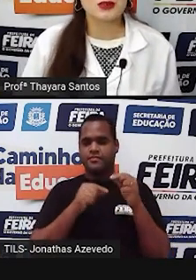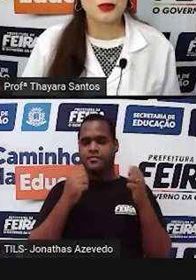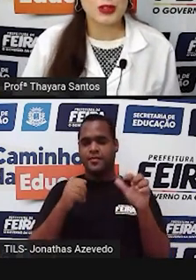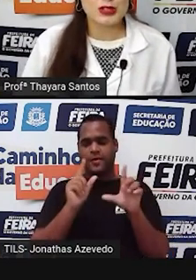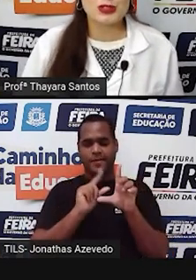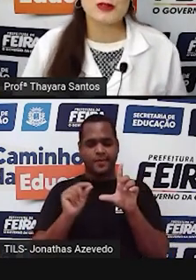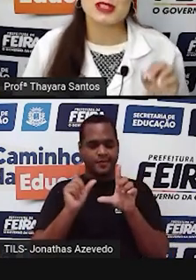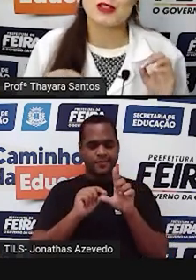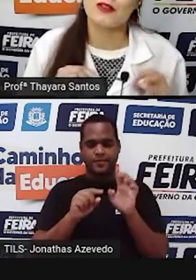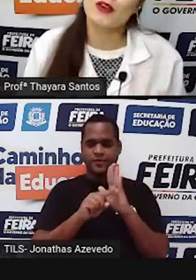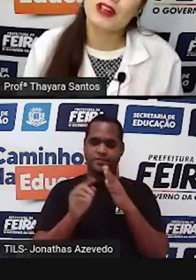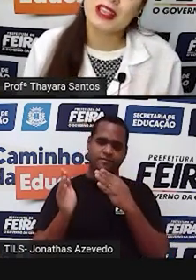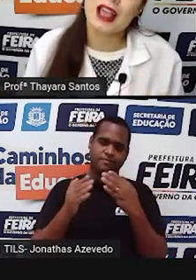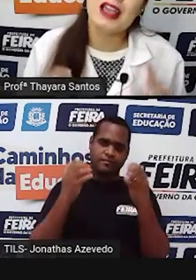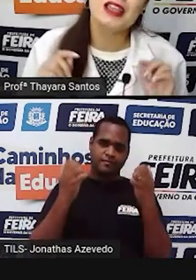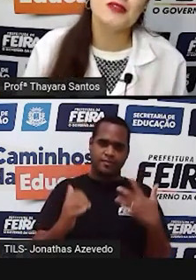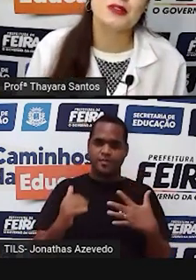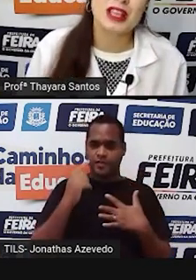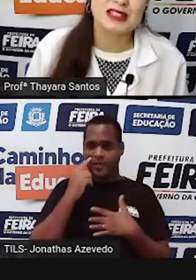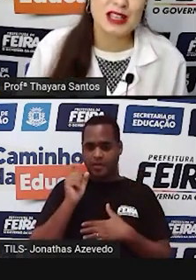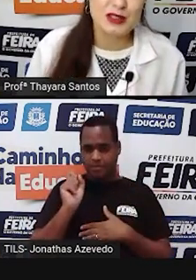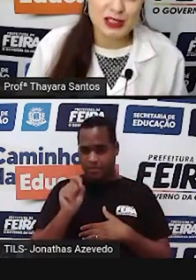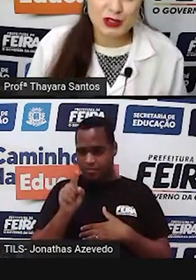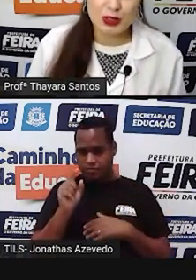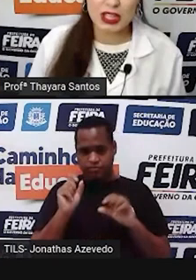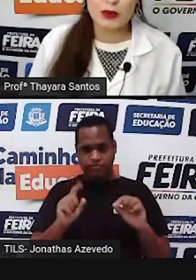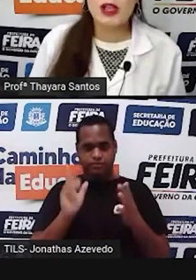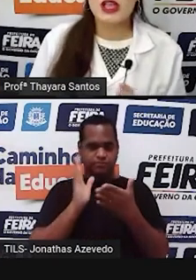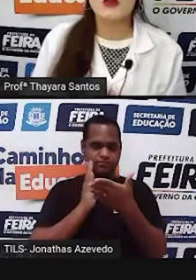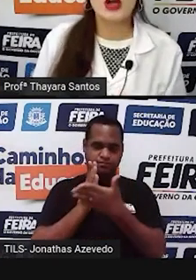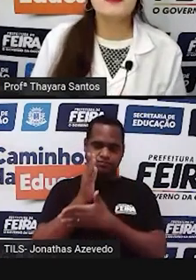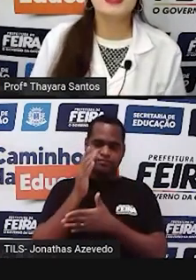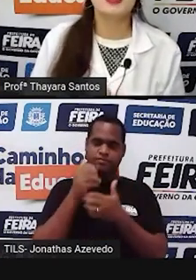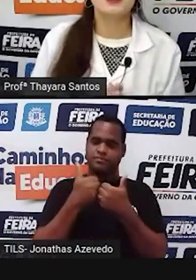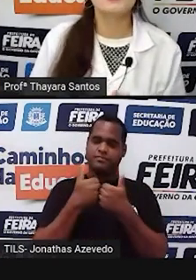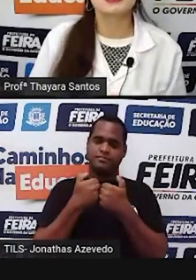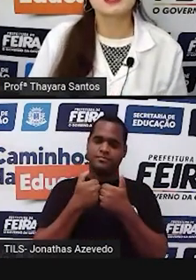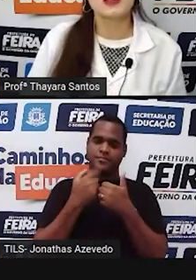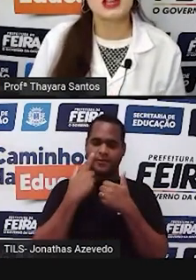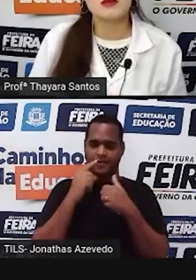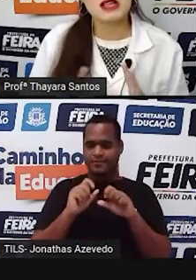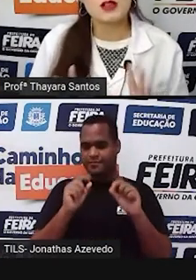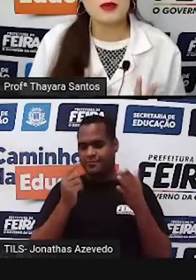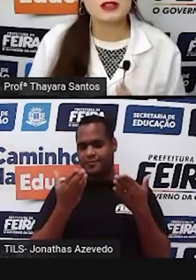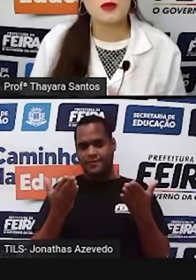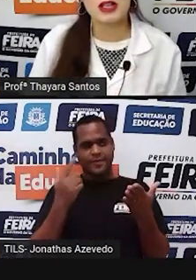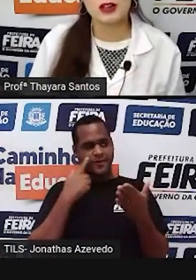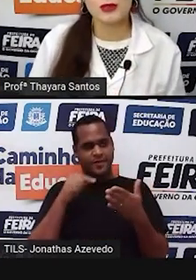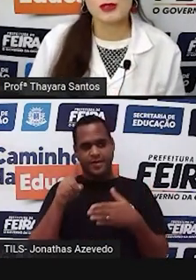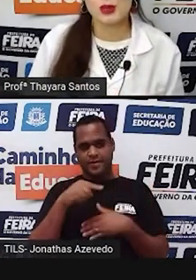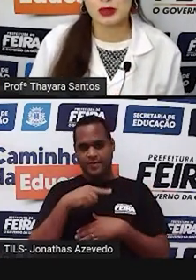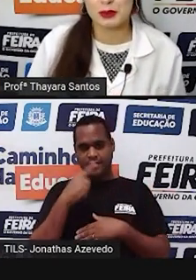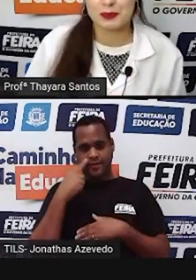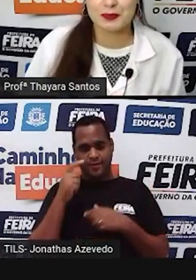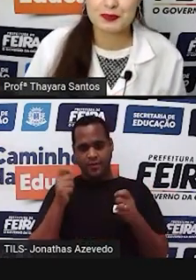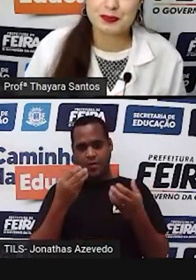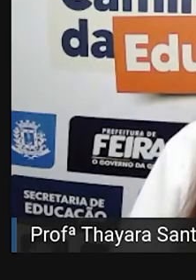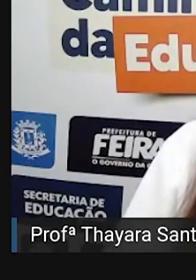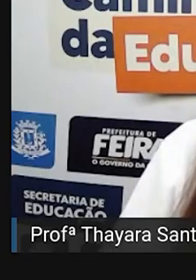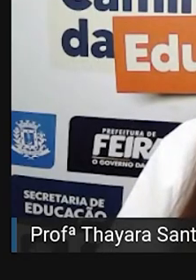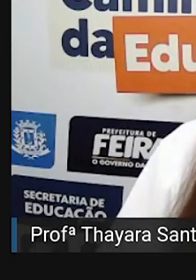descrição do vídeo, então vocês só vão clicar e vão ter acesso a esse joguinho. Eu vou abrir aqui para vocês verem mais ou menos como é que ele funciona.